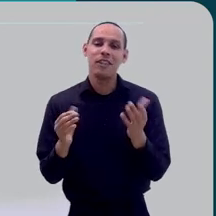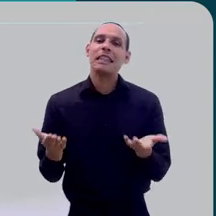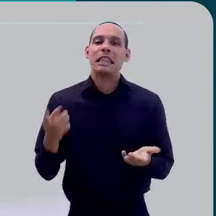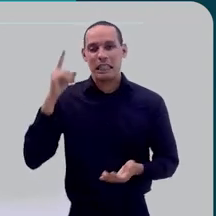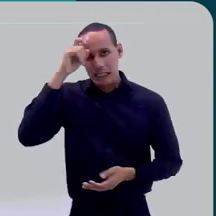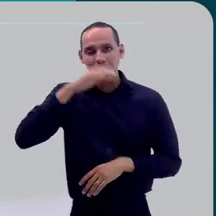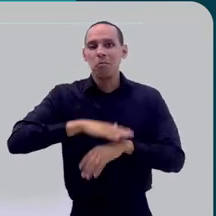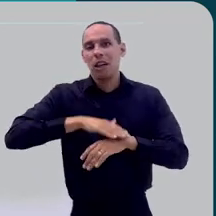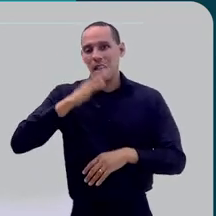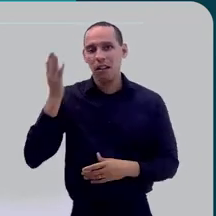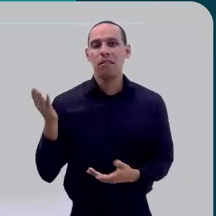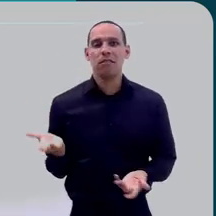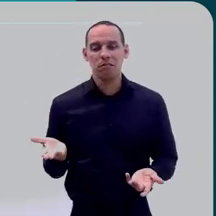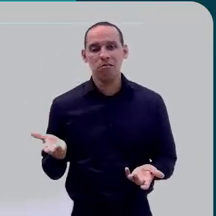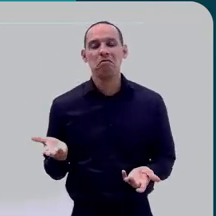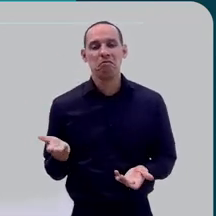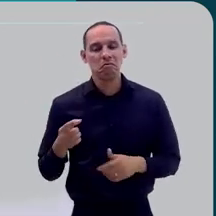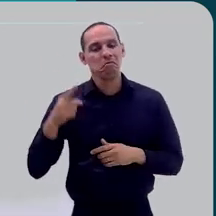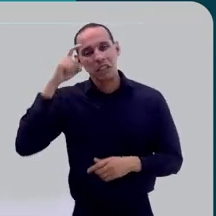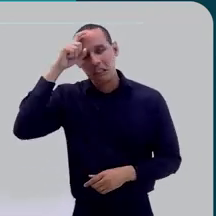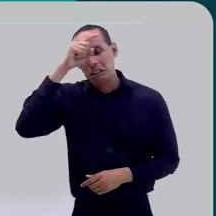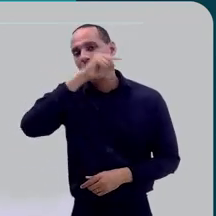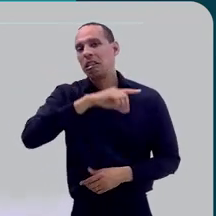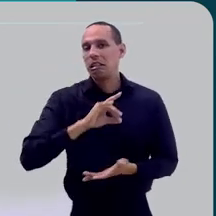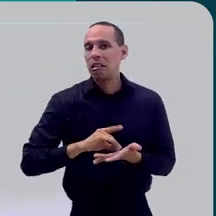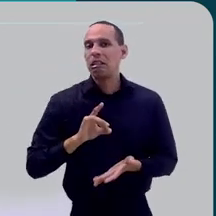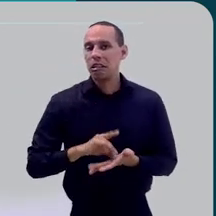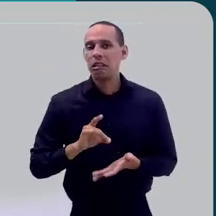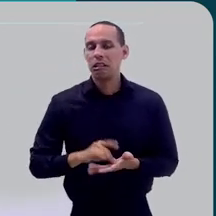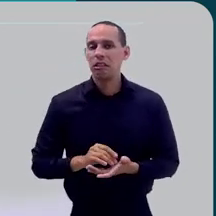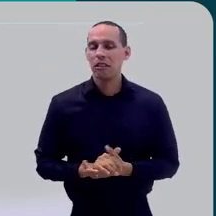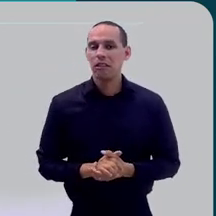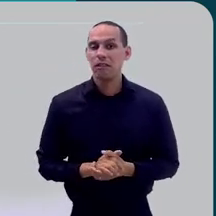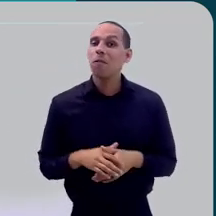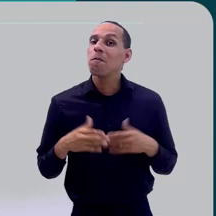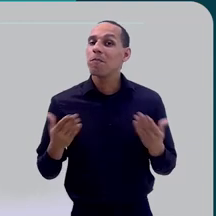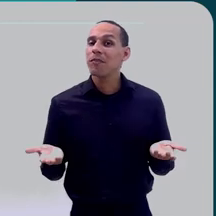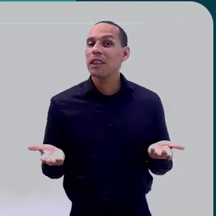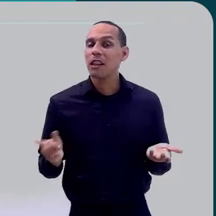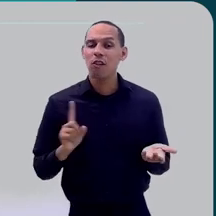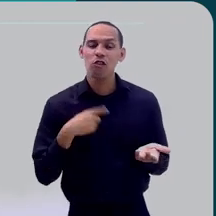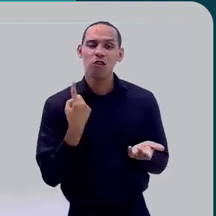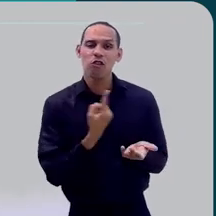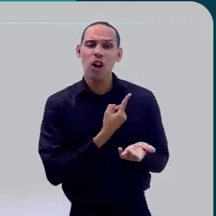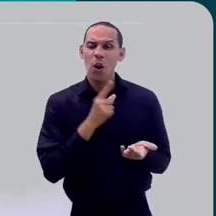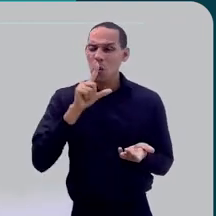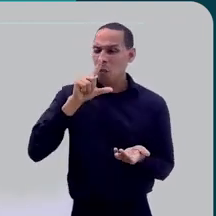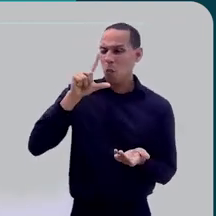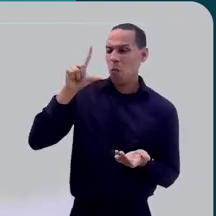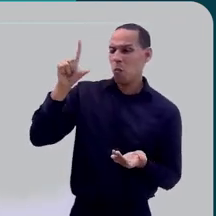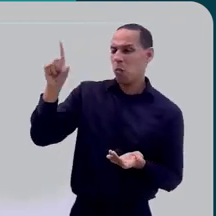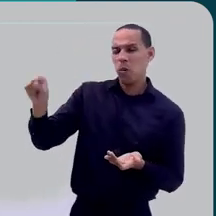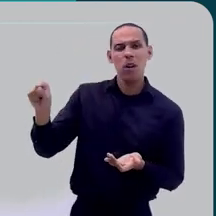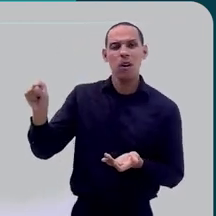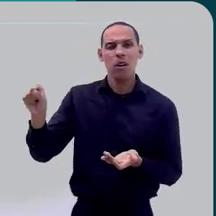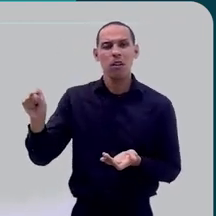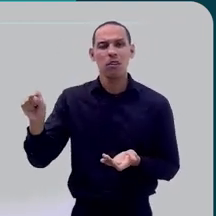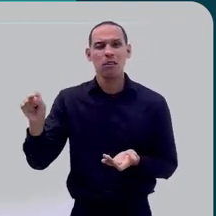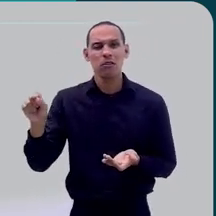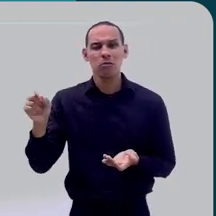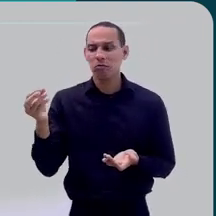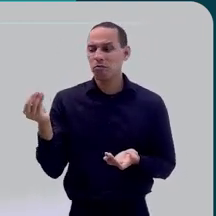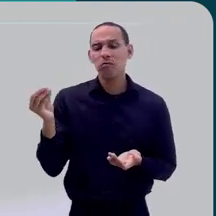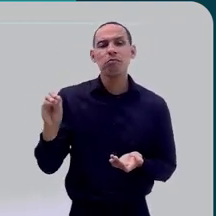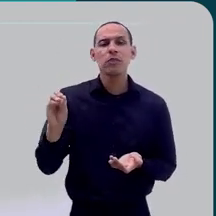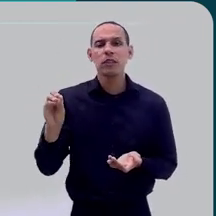Então, é uma situação bem mais complexa, né? Bem mais complexa. Entendeu? Então, como é que a gente